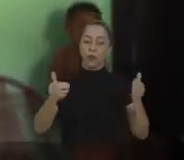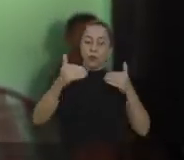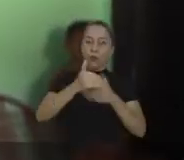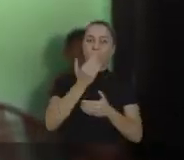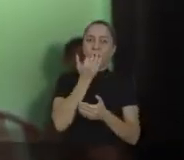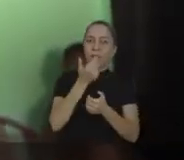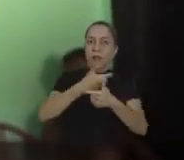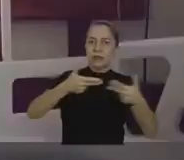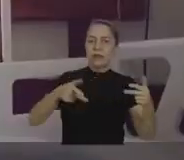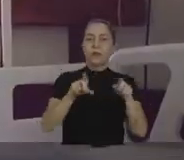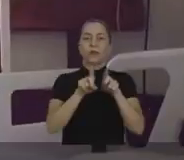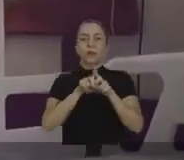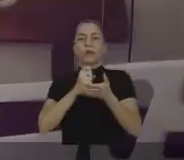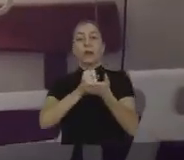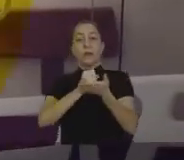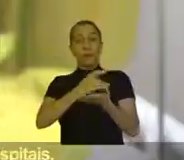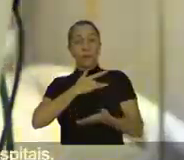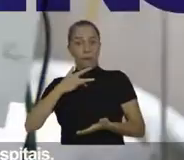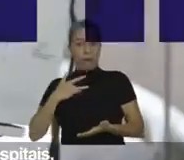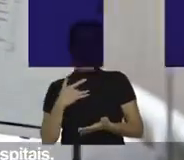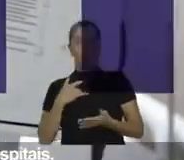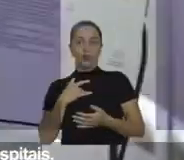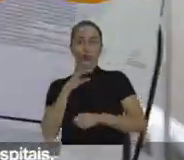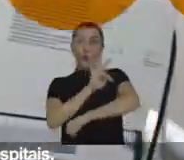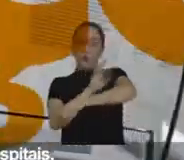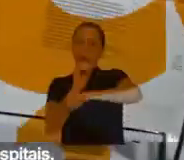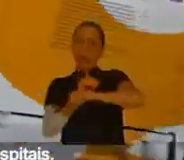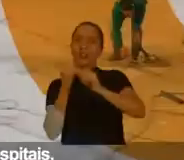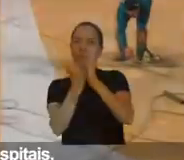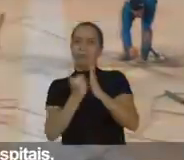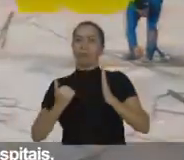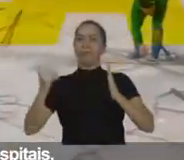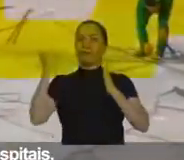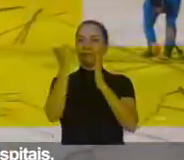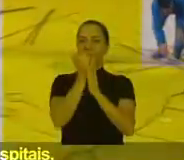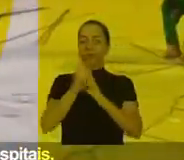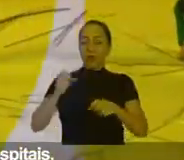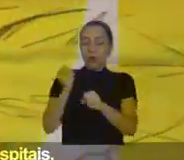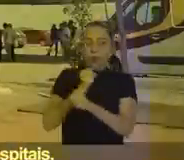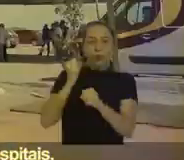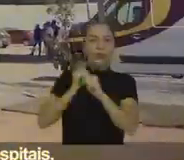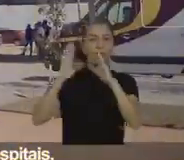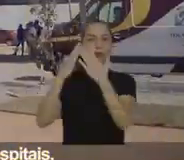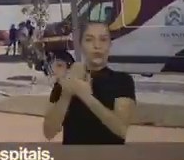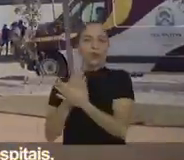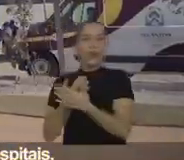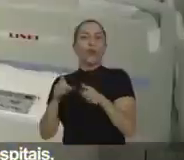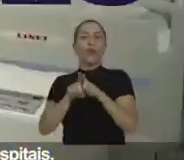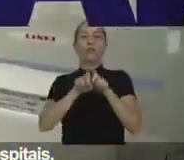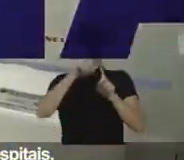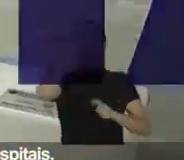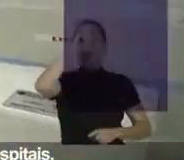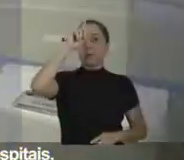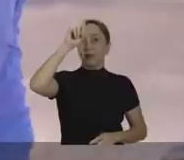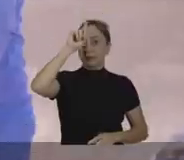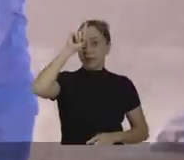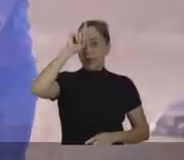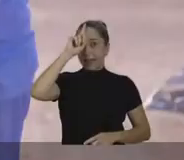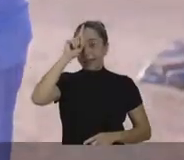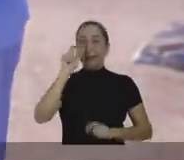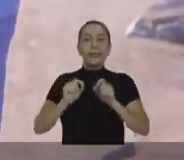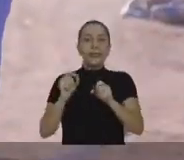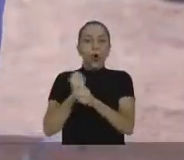alimentação, com assistência médica. O Tocantins avançou, construindo escolas, construindo os hospitais,